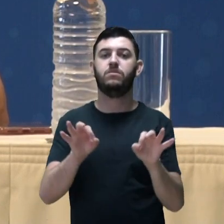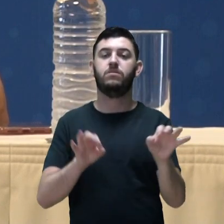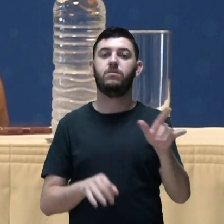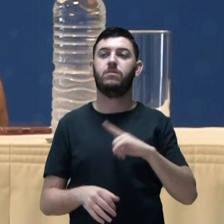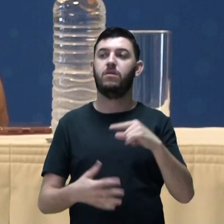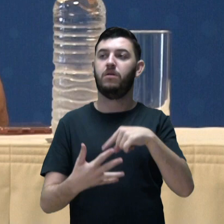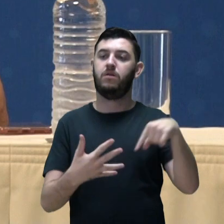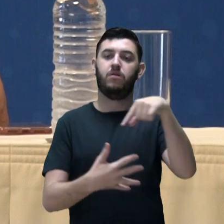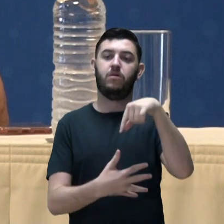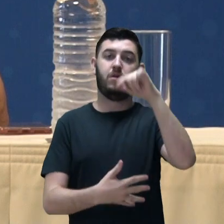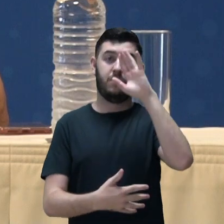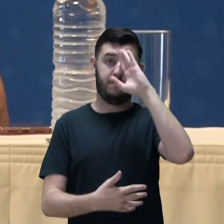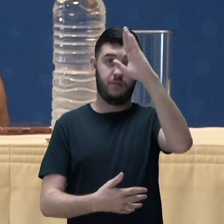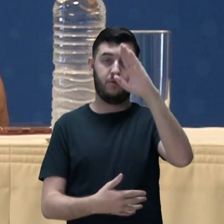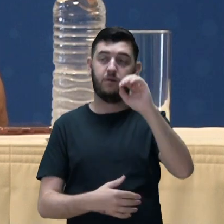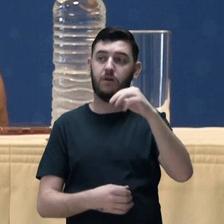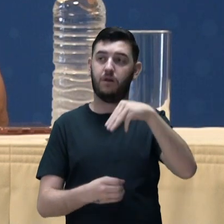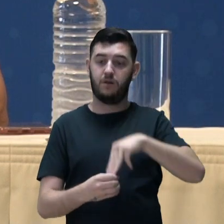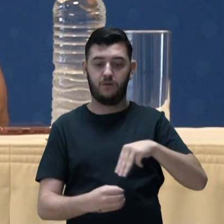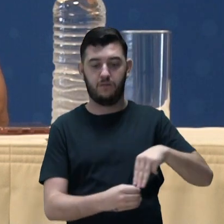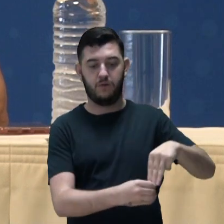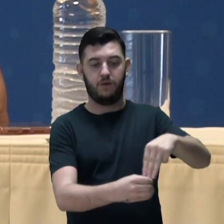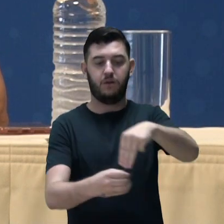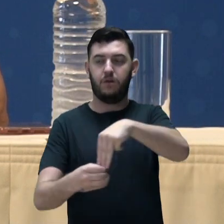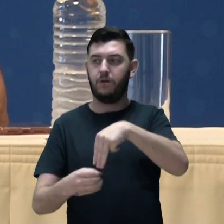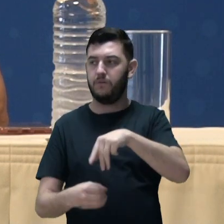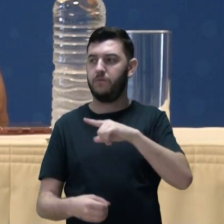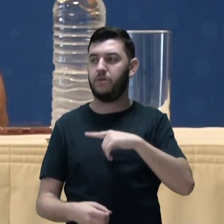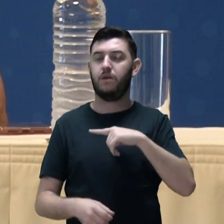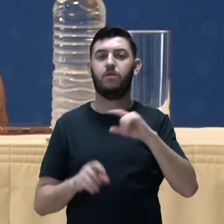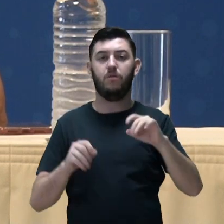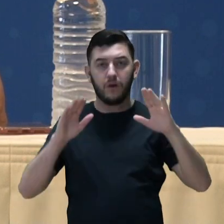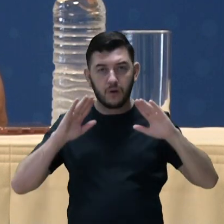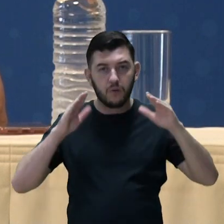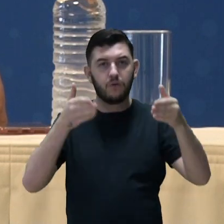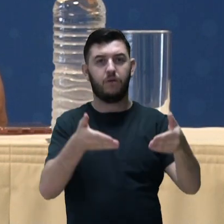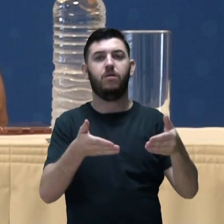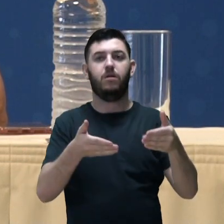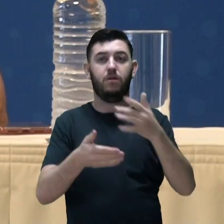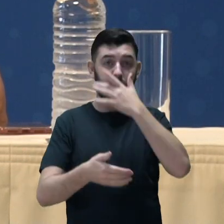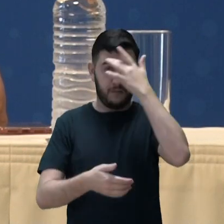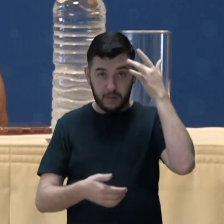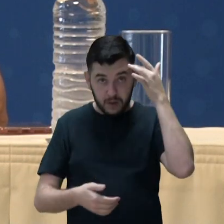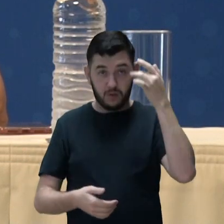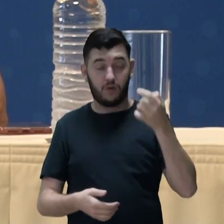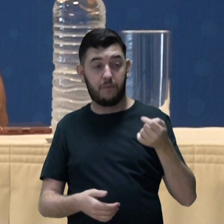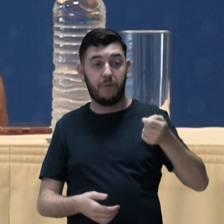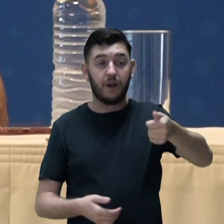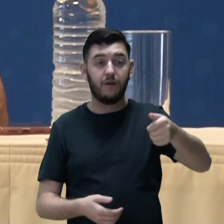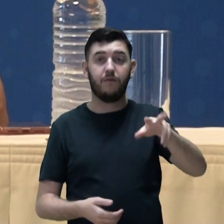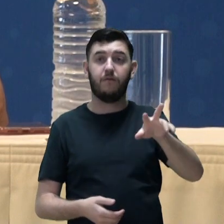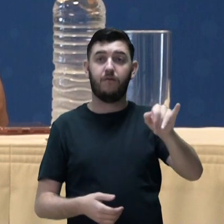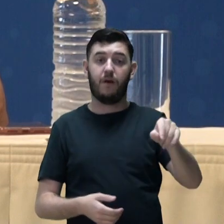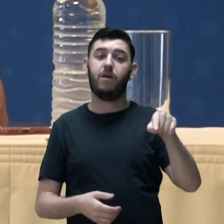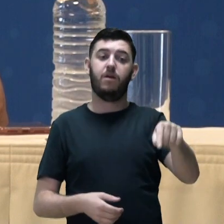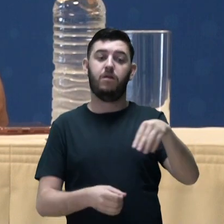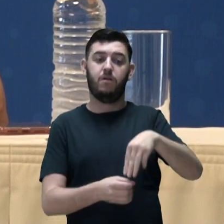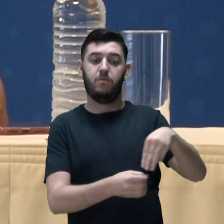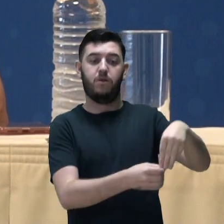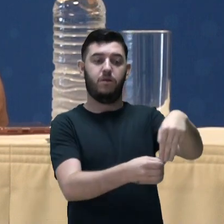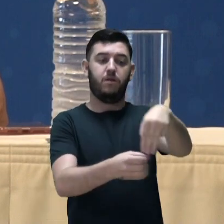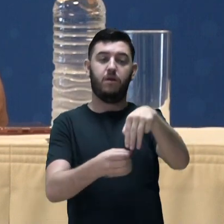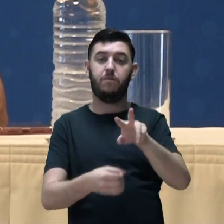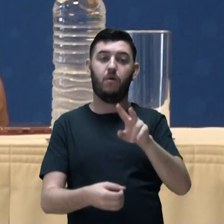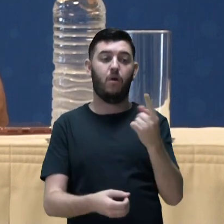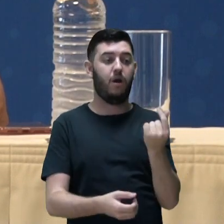considerando a prioridade daqueles municípios. Quanto maior a concentração dos beneficiários, esses serão os municípios que, primeiramente, receberão